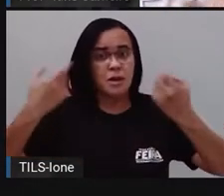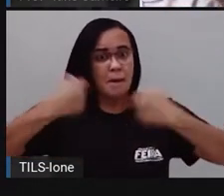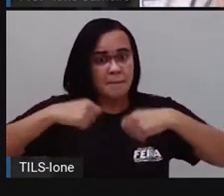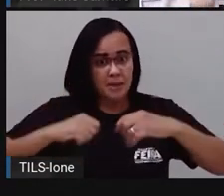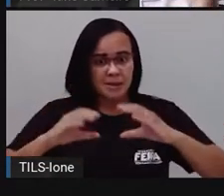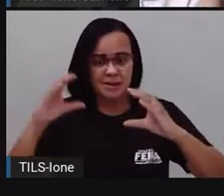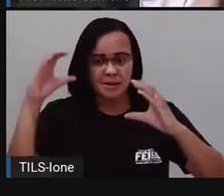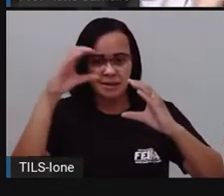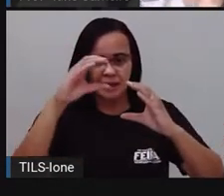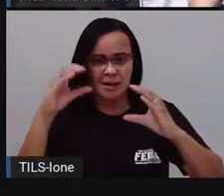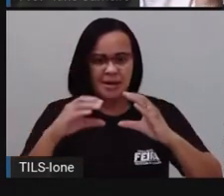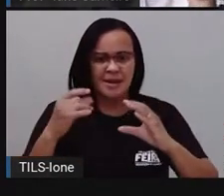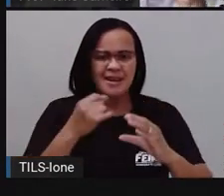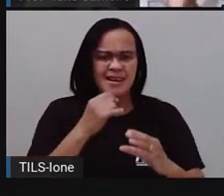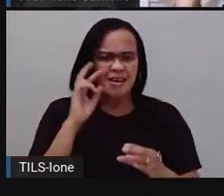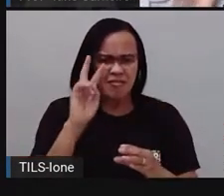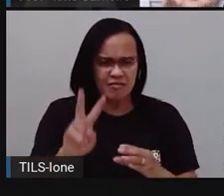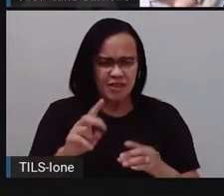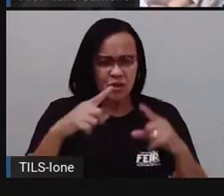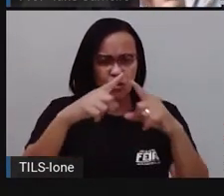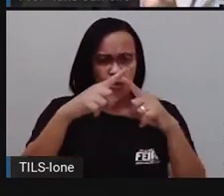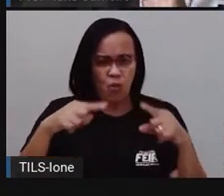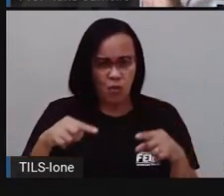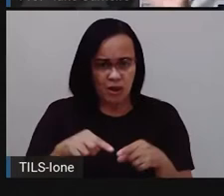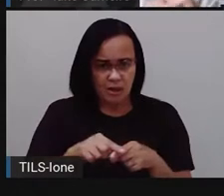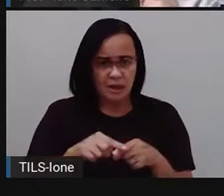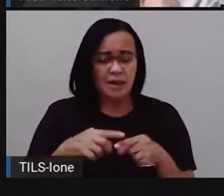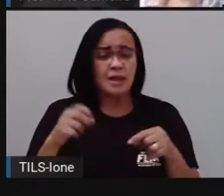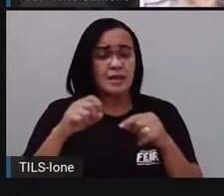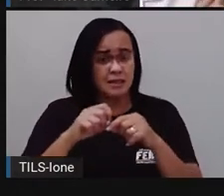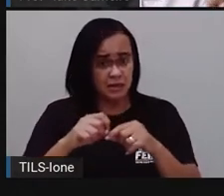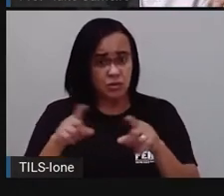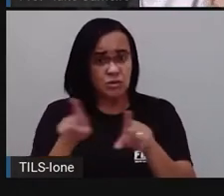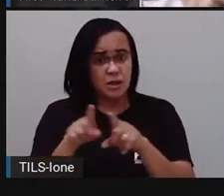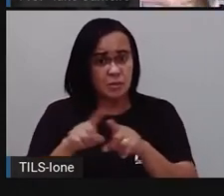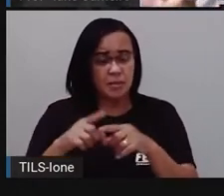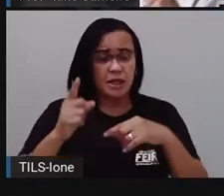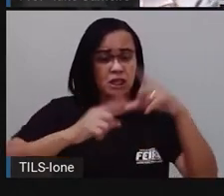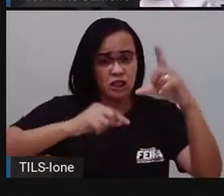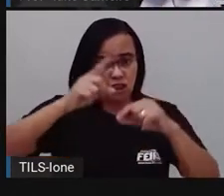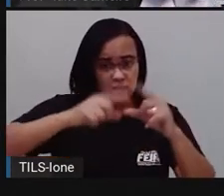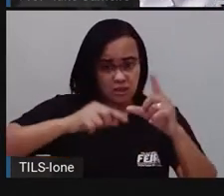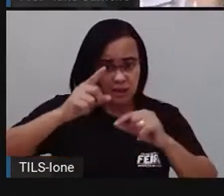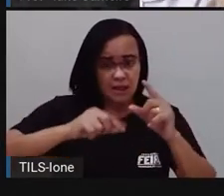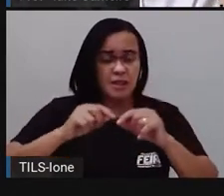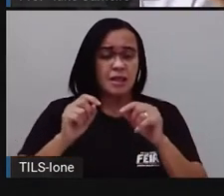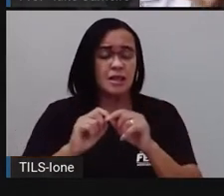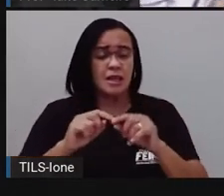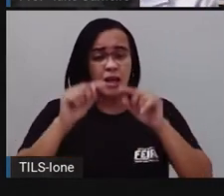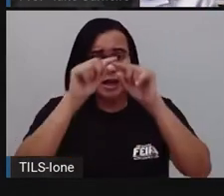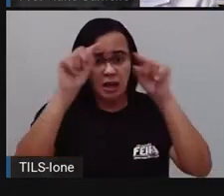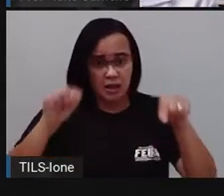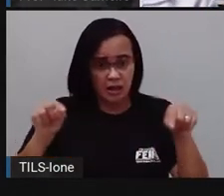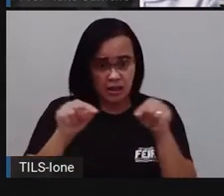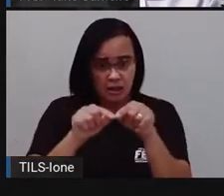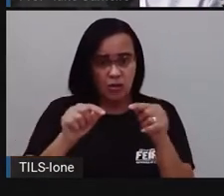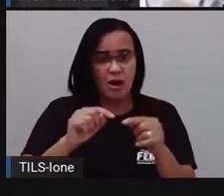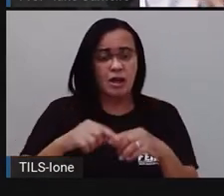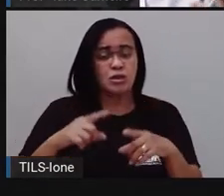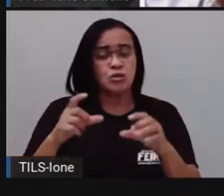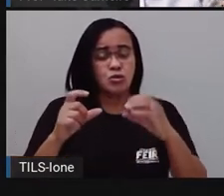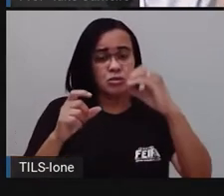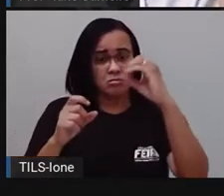várias aberturinhas, Então, tinha uma abertura no formato de triângulo, uma abertura no formato de quadrado, de círculo, né?